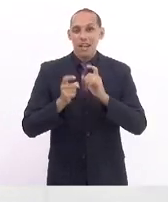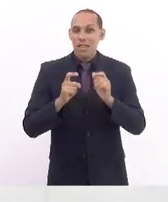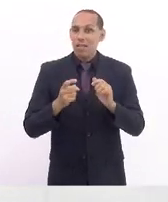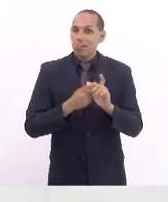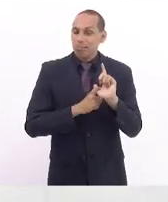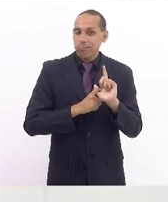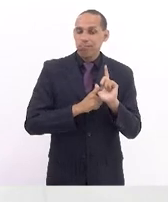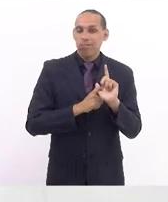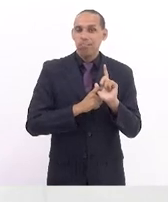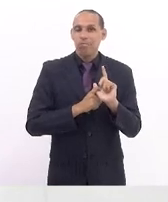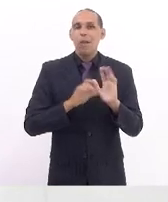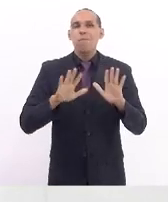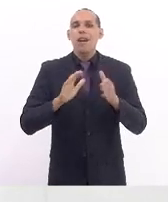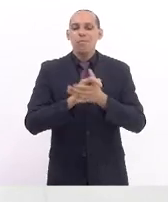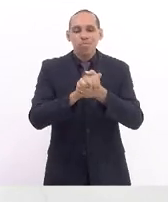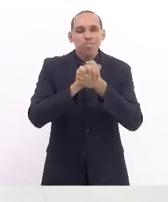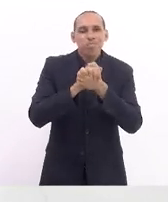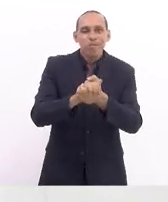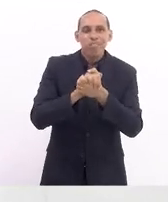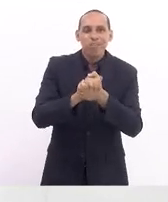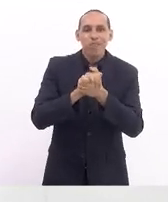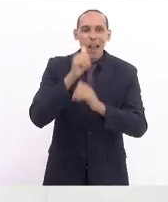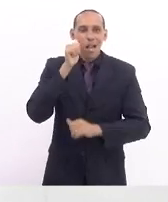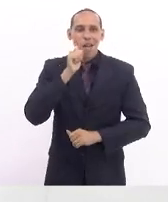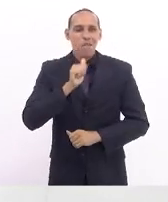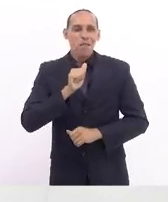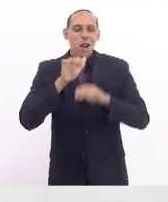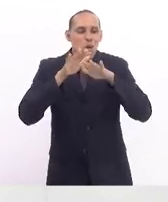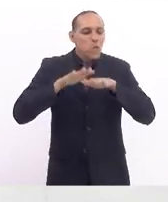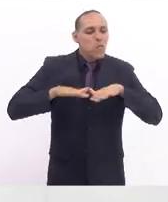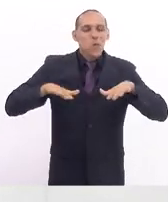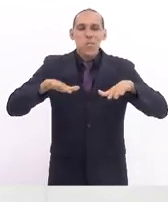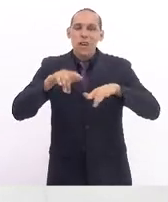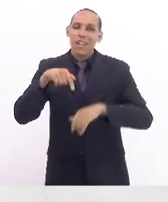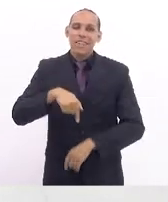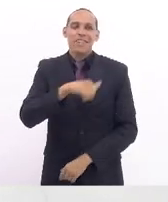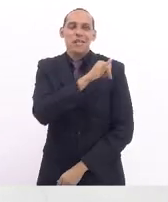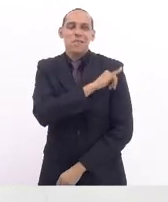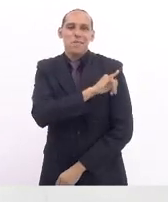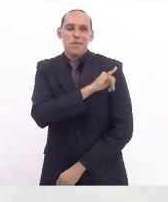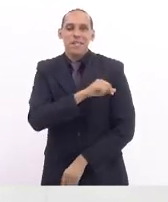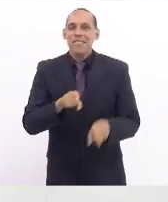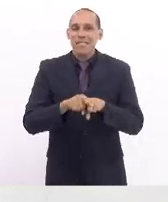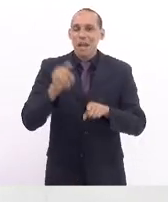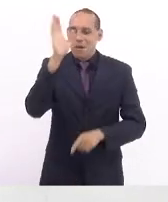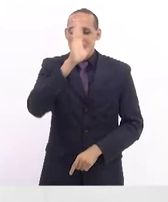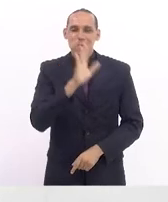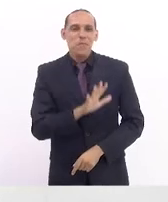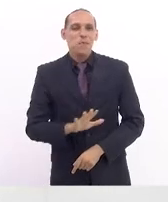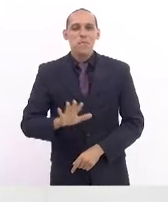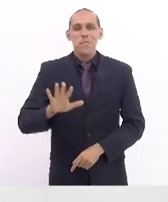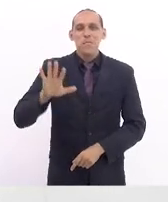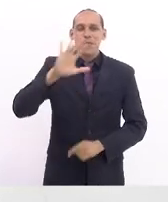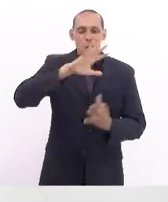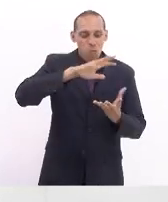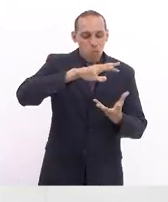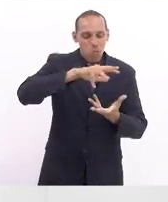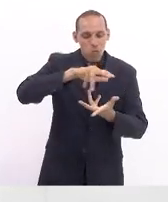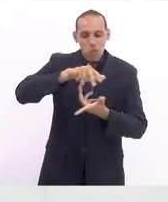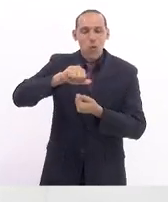todas as mulheres do nosso estado do Rio de Janeiro, do nosso Brasil e do mundo também,